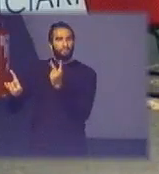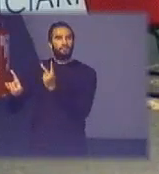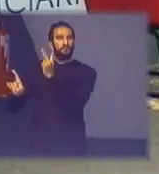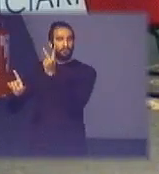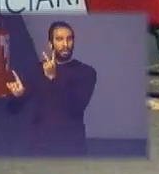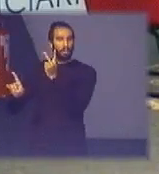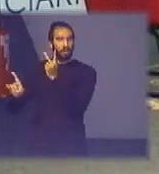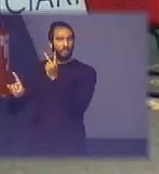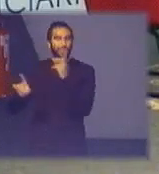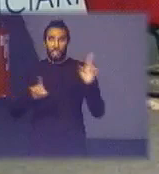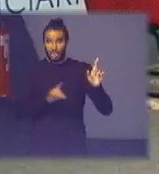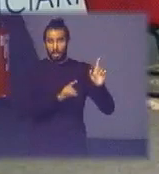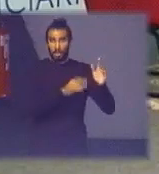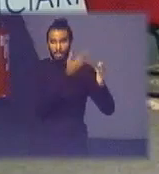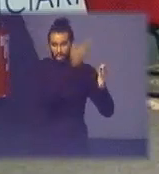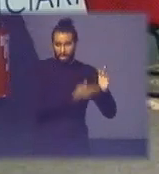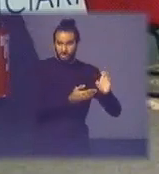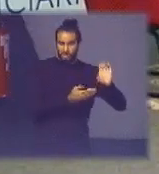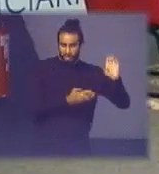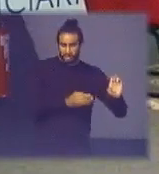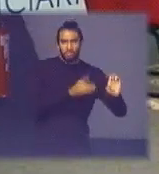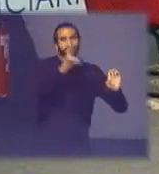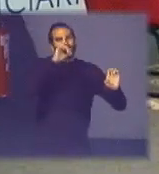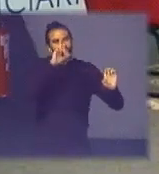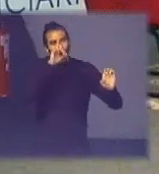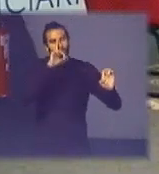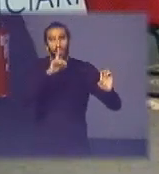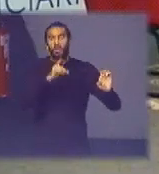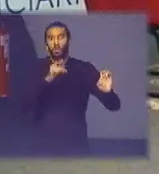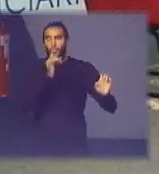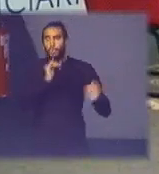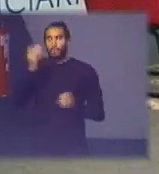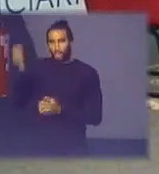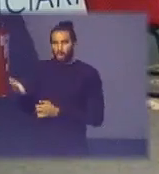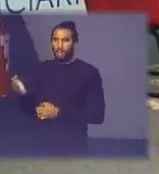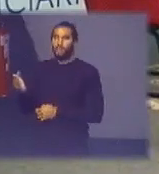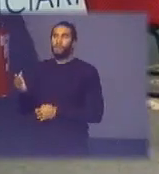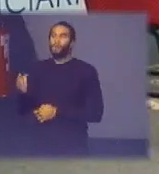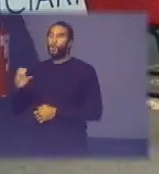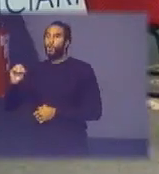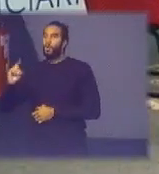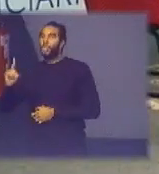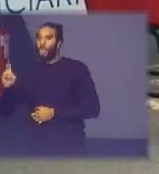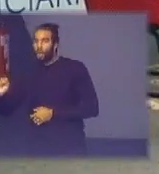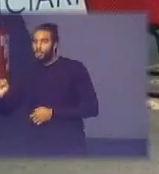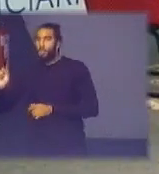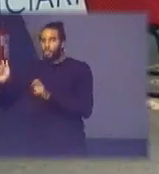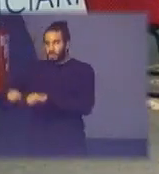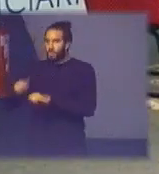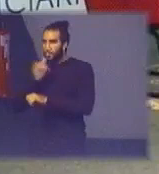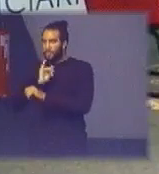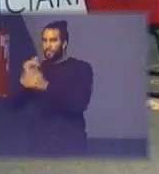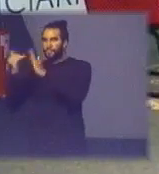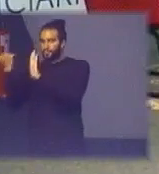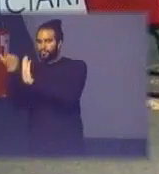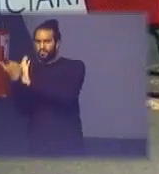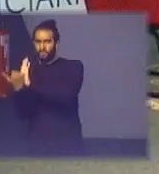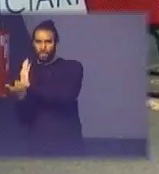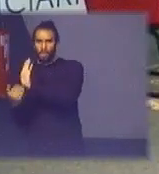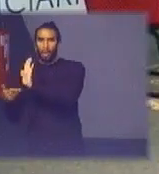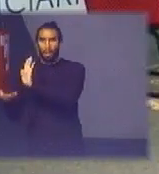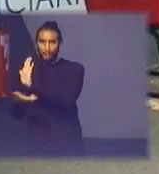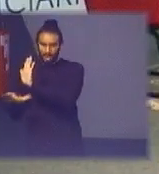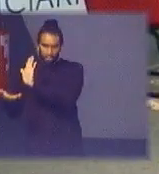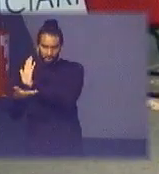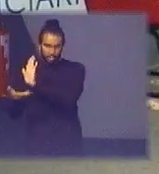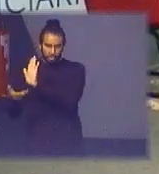de sustentabilidade de todos os ODS que a gente está falando aqui e eu fecharia lá no último acho que se eu fosse listar Fábio Feldman estava